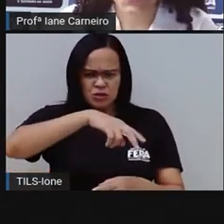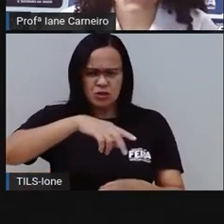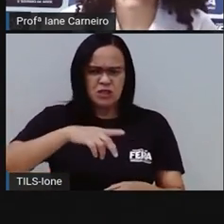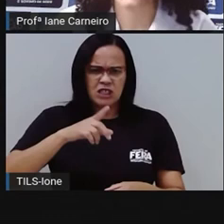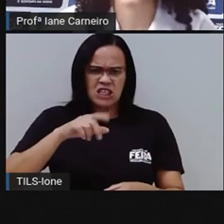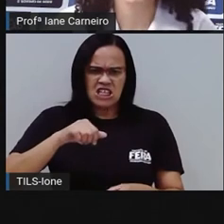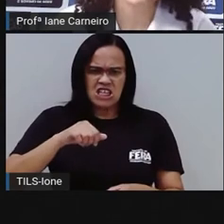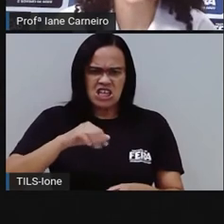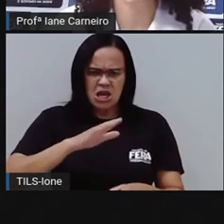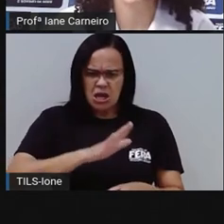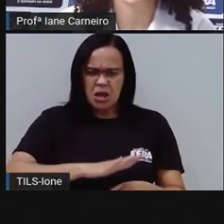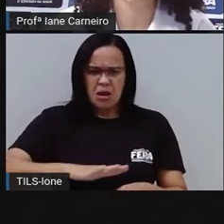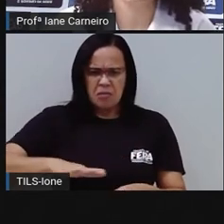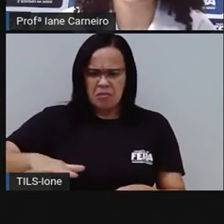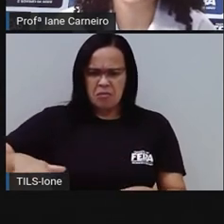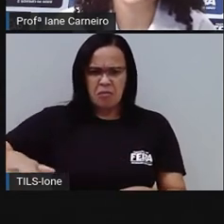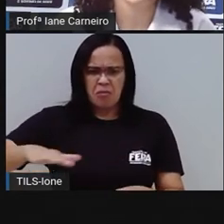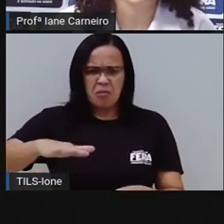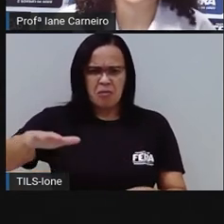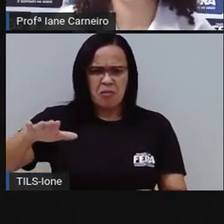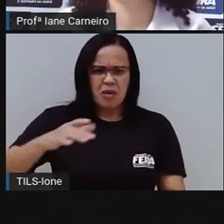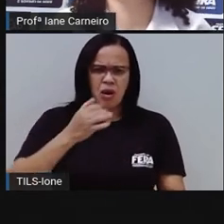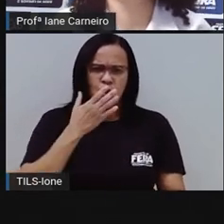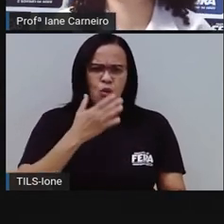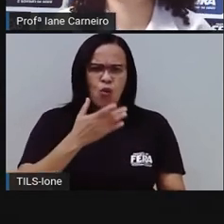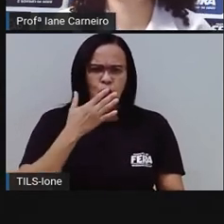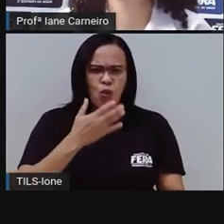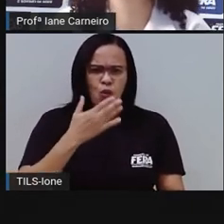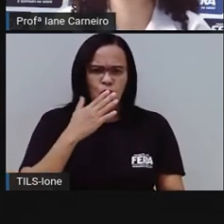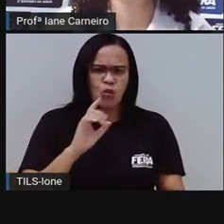Pé redondo? Não sei o que é. O carro.